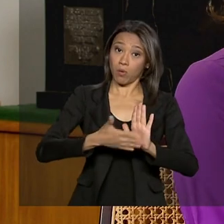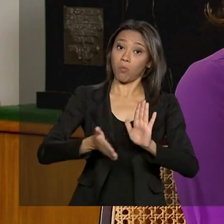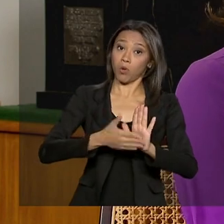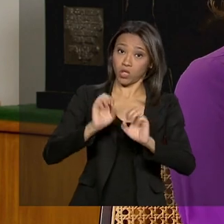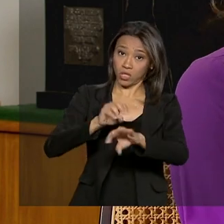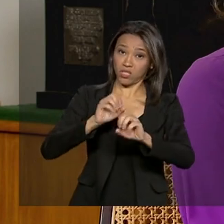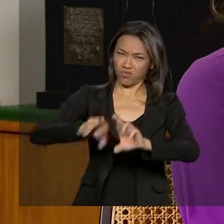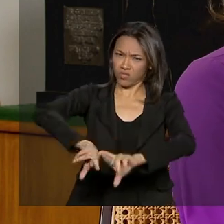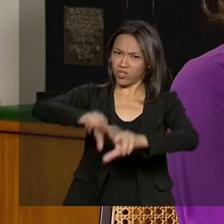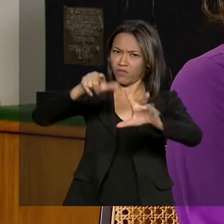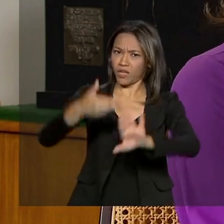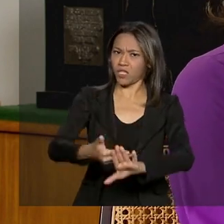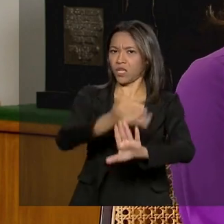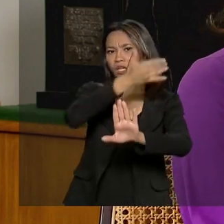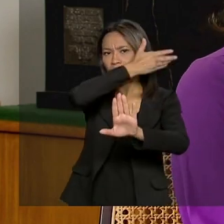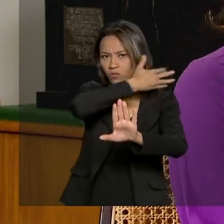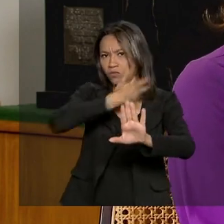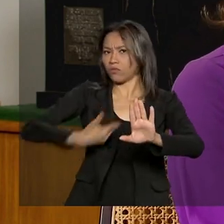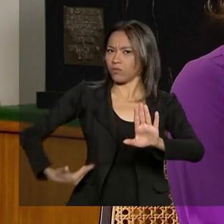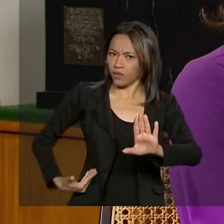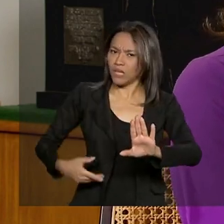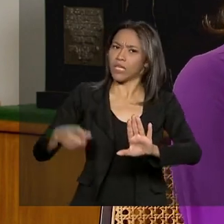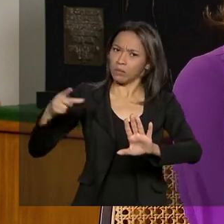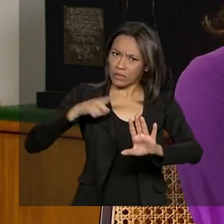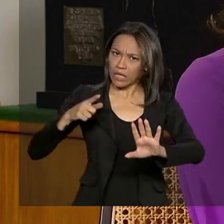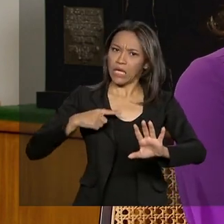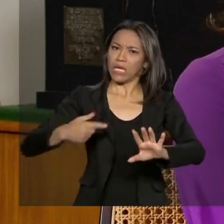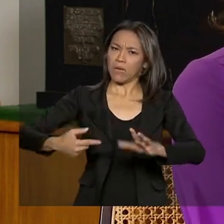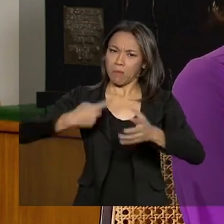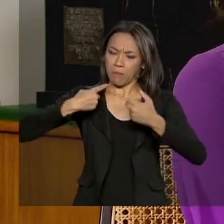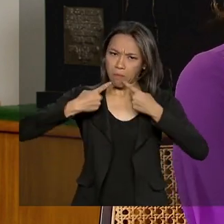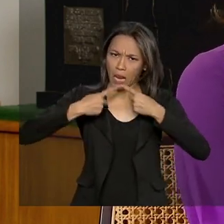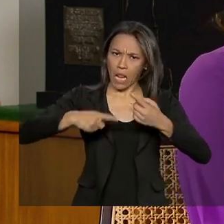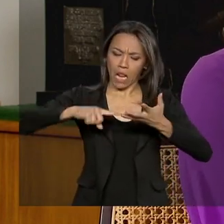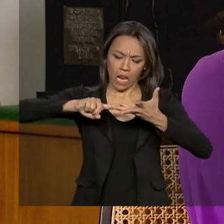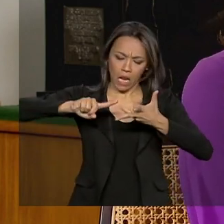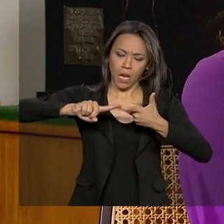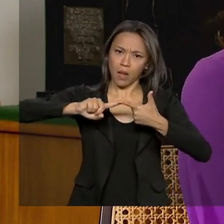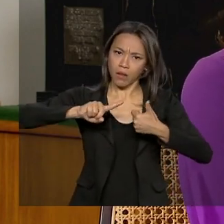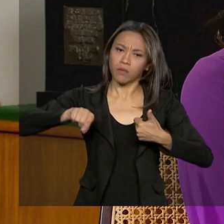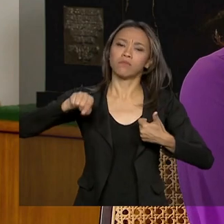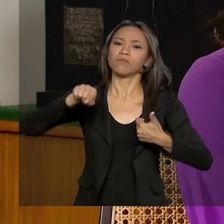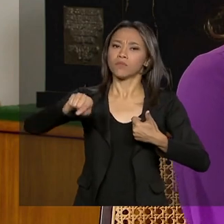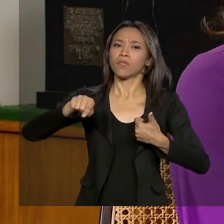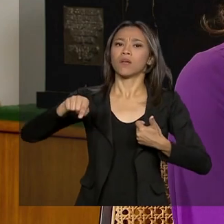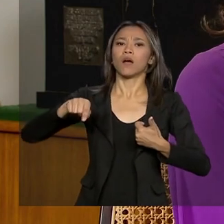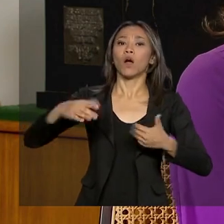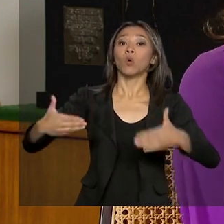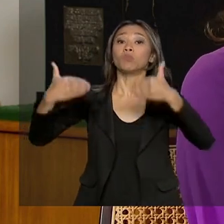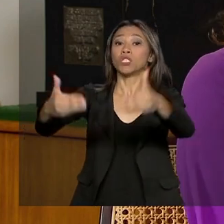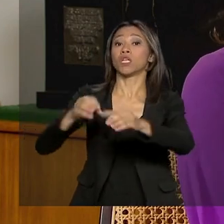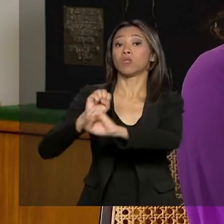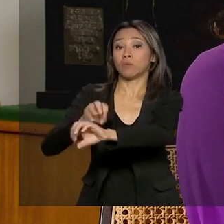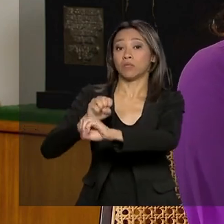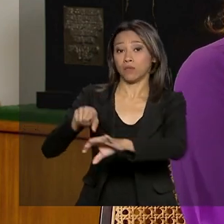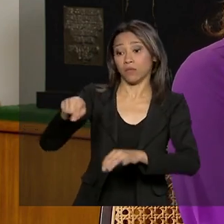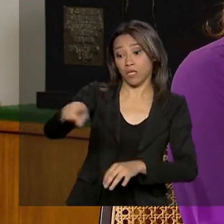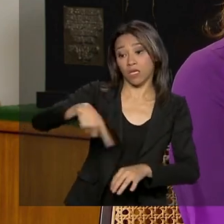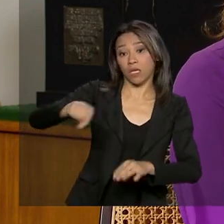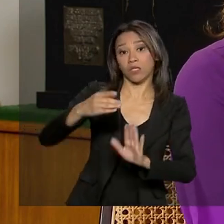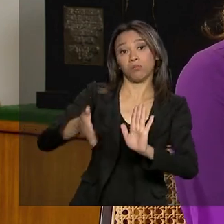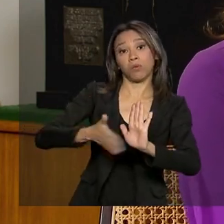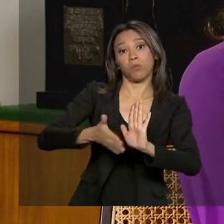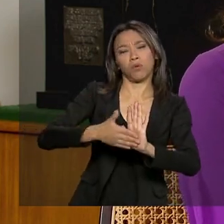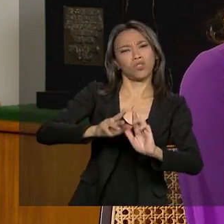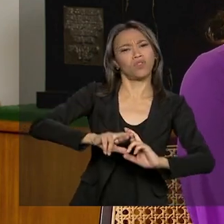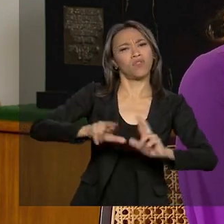anteriores, já que a gente está falando polêmica. Então, tem muitas críticas a essa gestão do Ministério da Educação, por exemplo, e que são propostas diferentes.